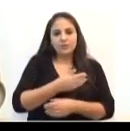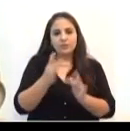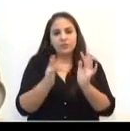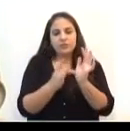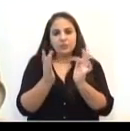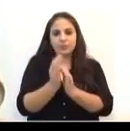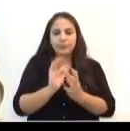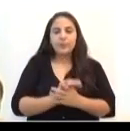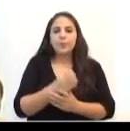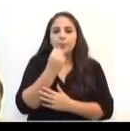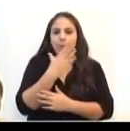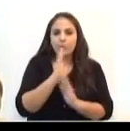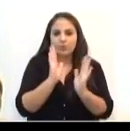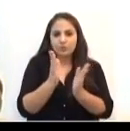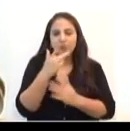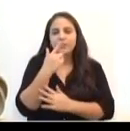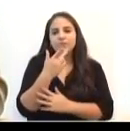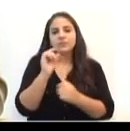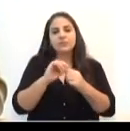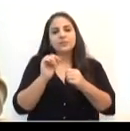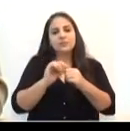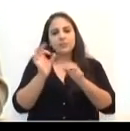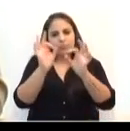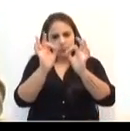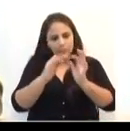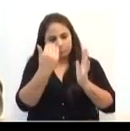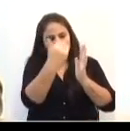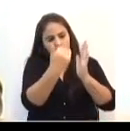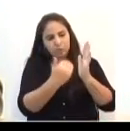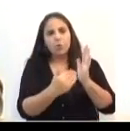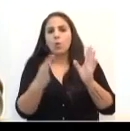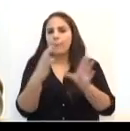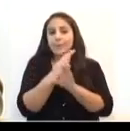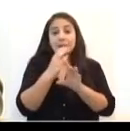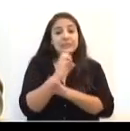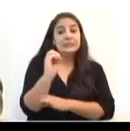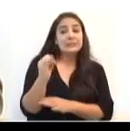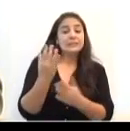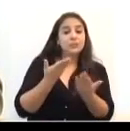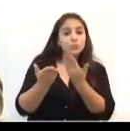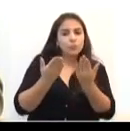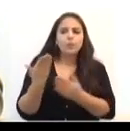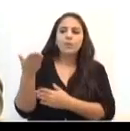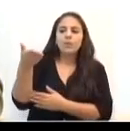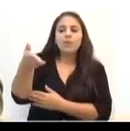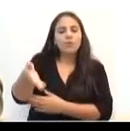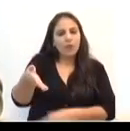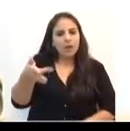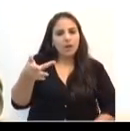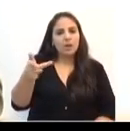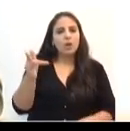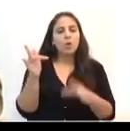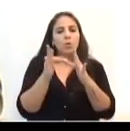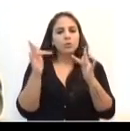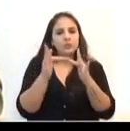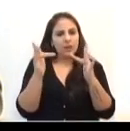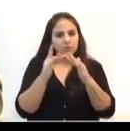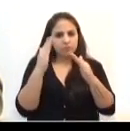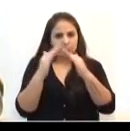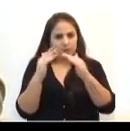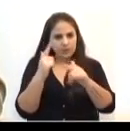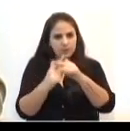Padre, então, já passamos a programação completa, ainda quem tiver dúvidas, pode entrar em contato com a sua